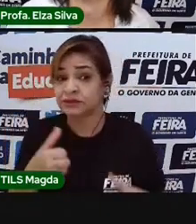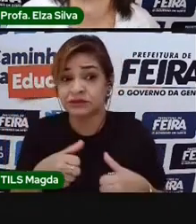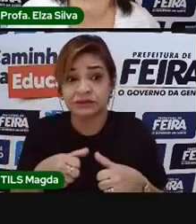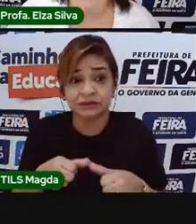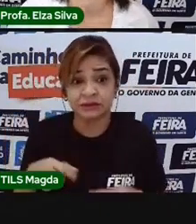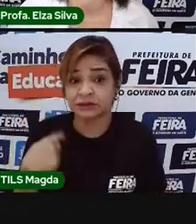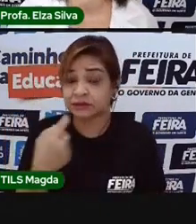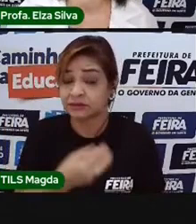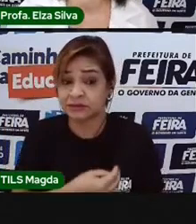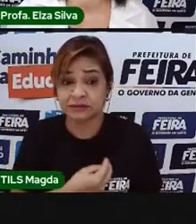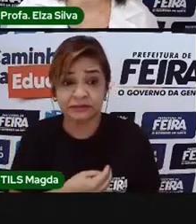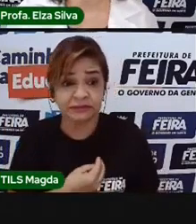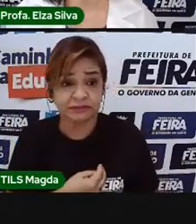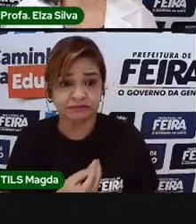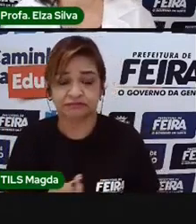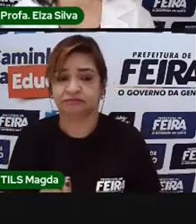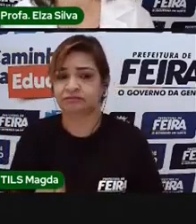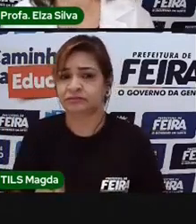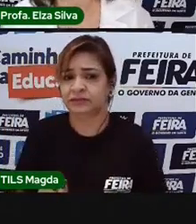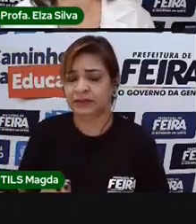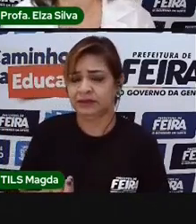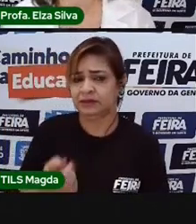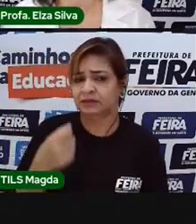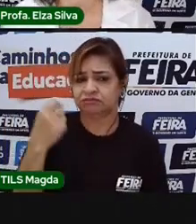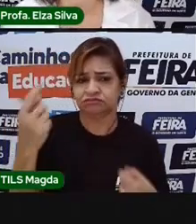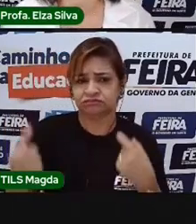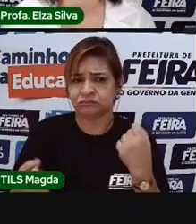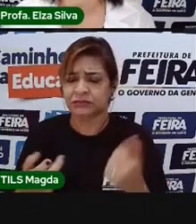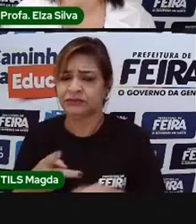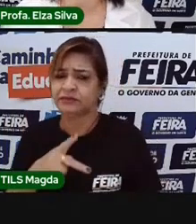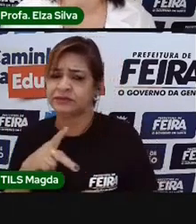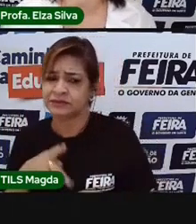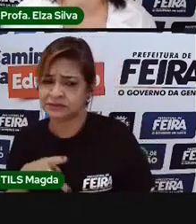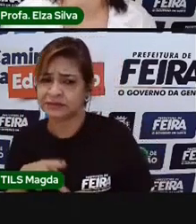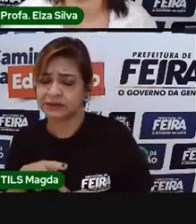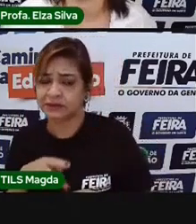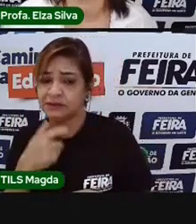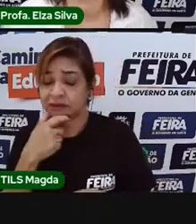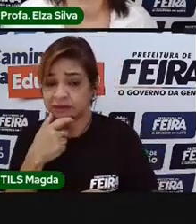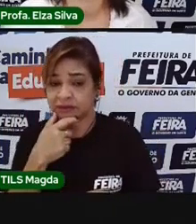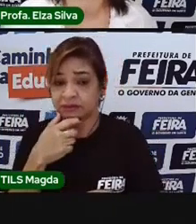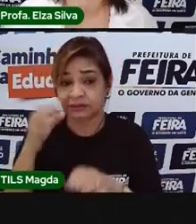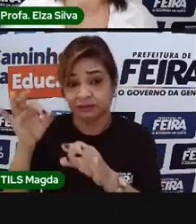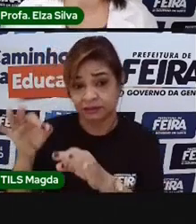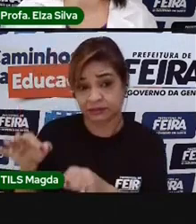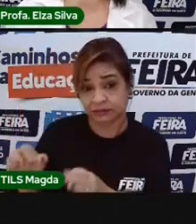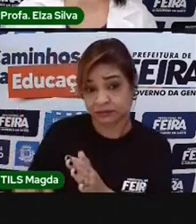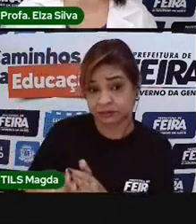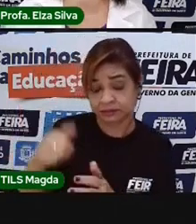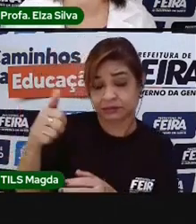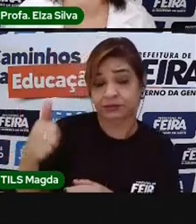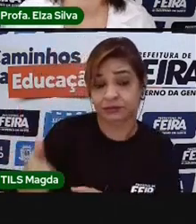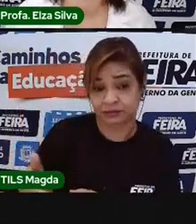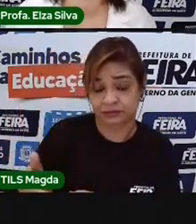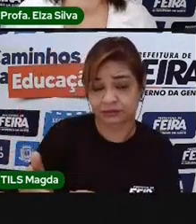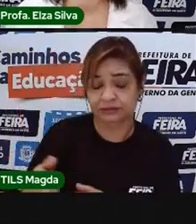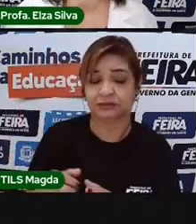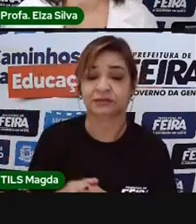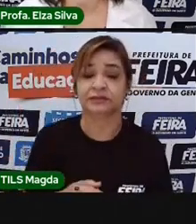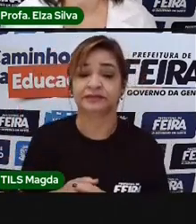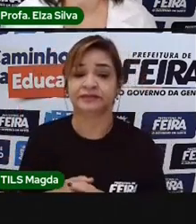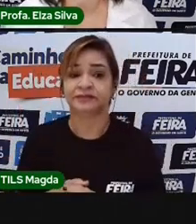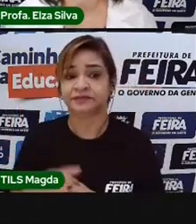todo o mundo. Alguns países têm essa língua como língua oficial, como primeira língua.